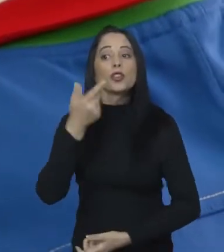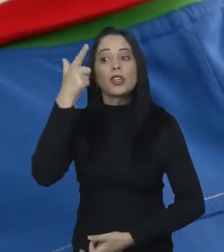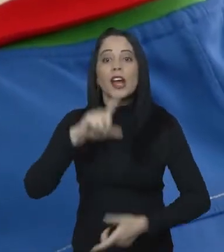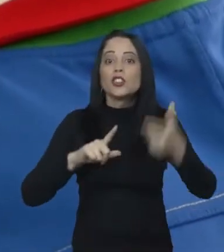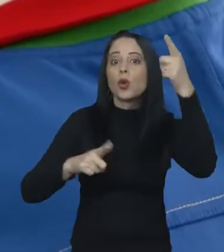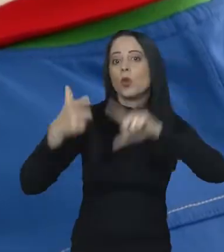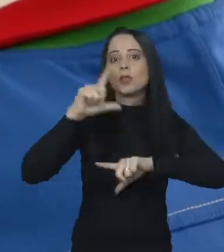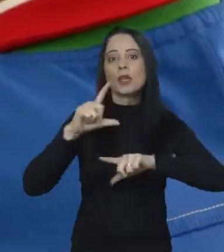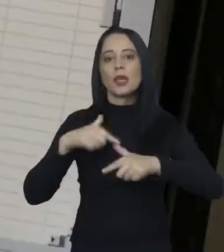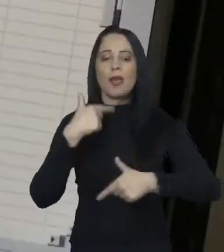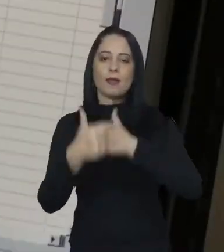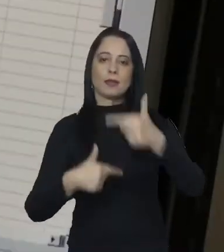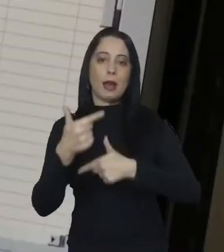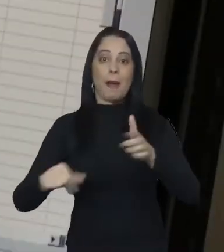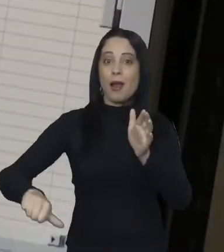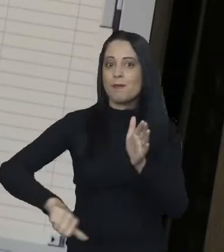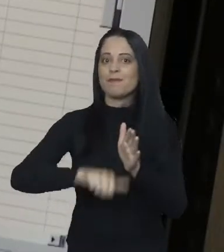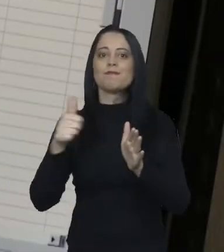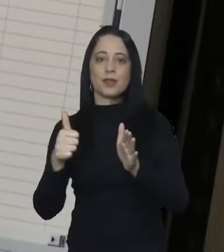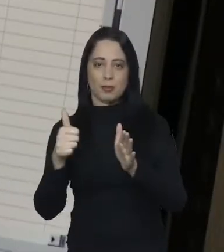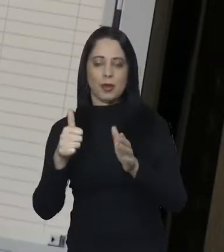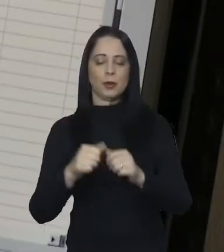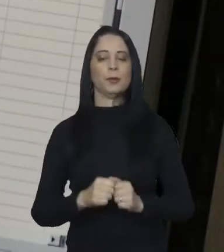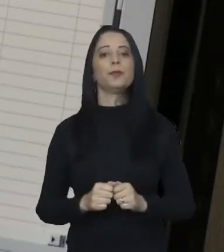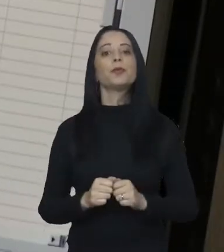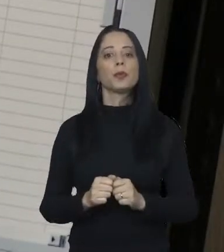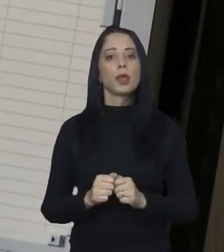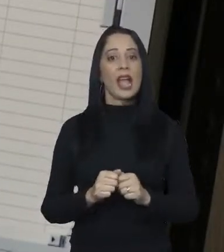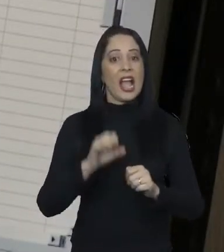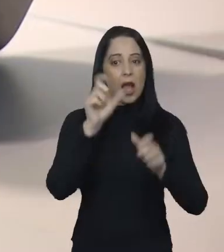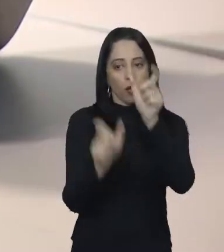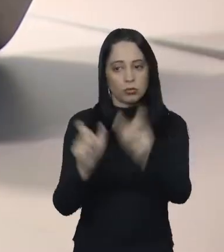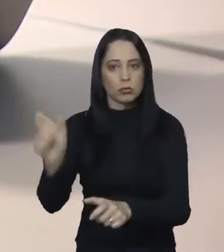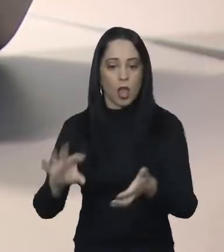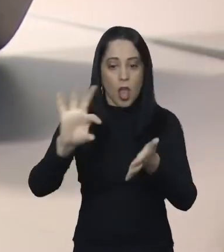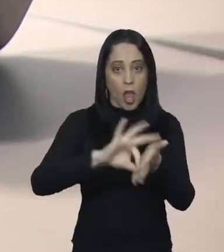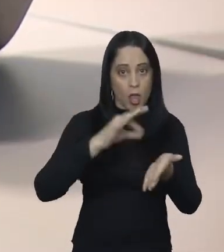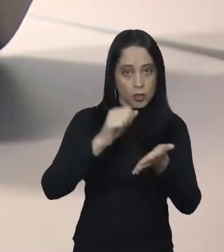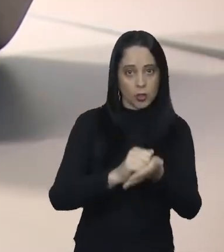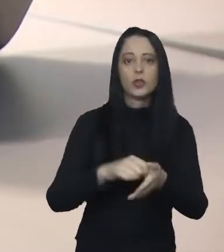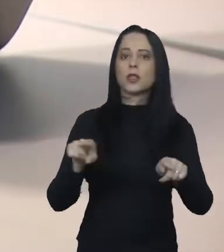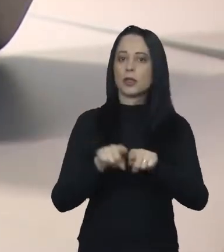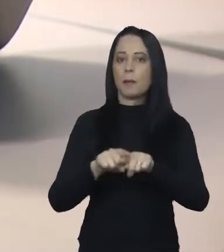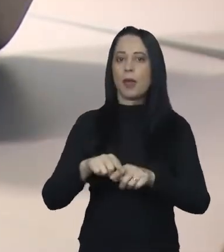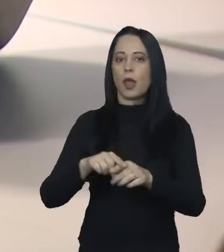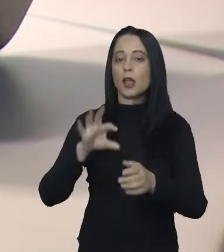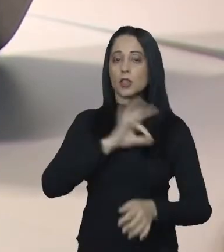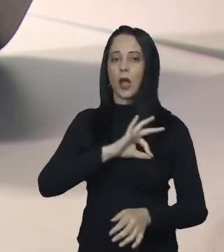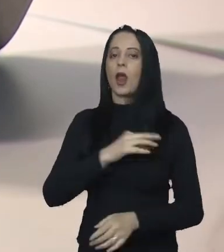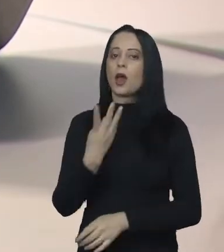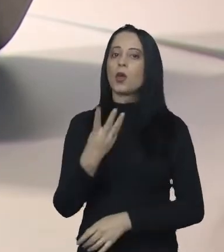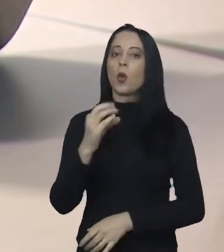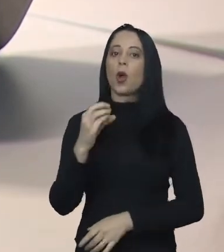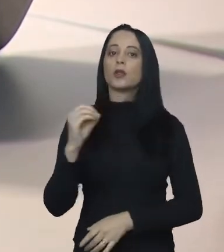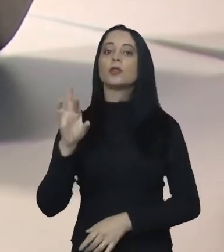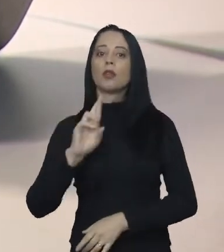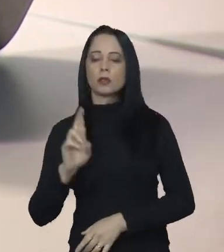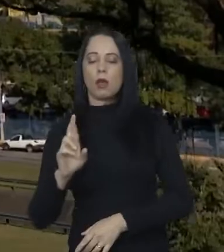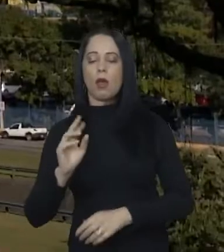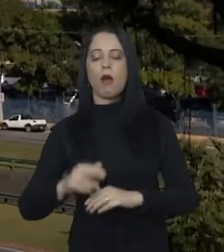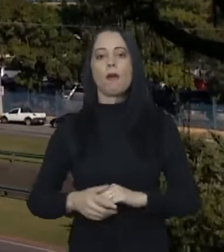18 a 29 anos para buscar o primeiro emprego ou empreender. Os inscritos também receberão bolsa de R 400.